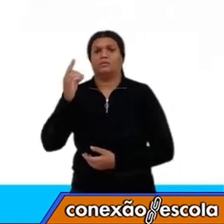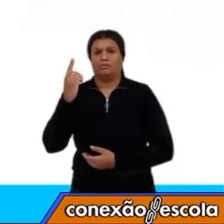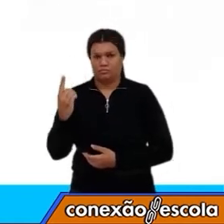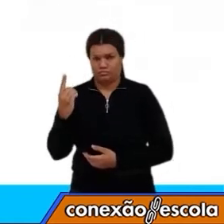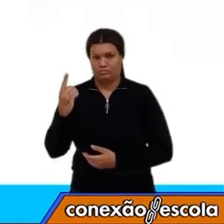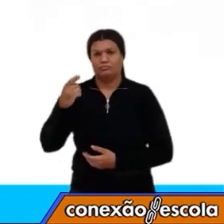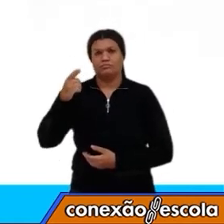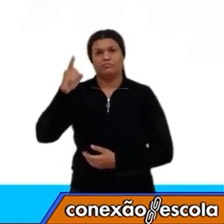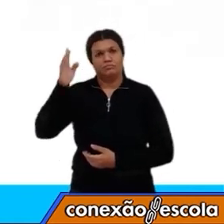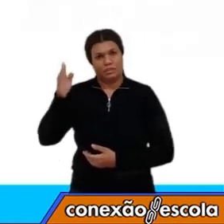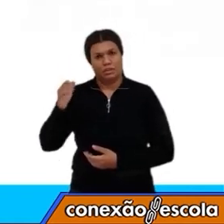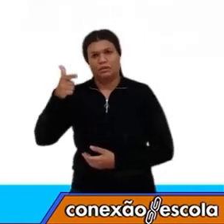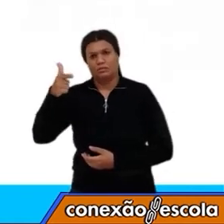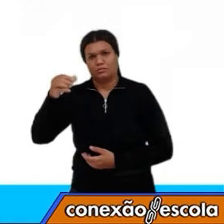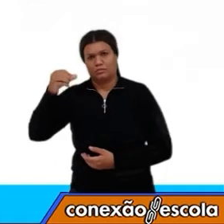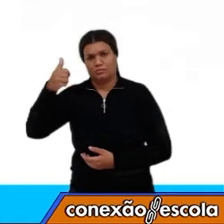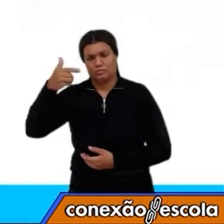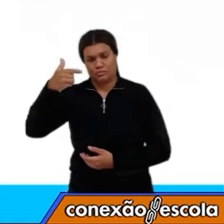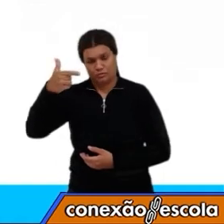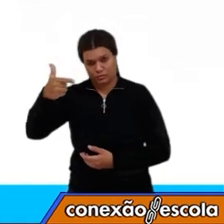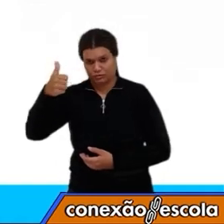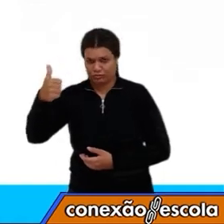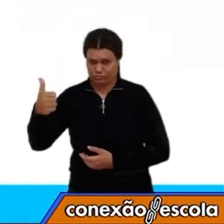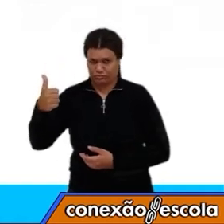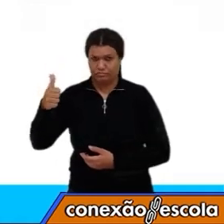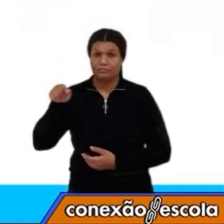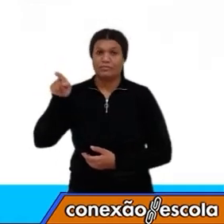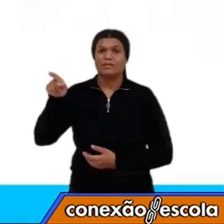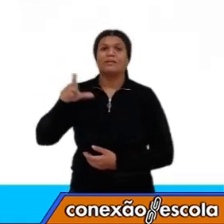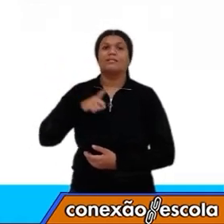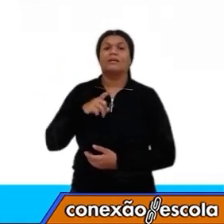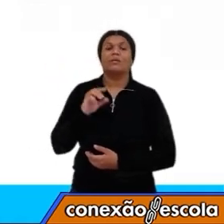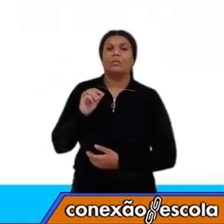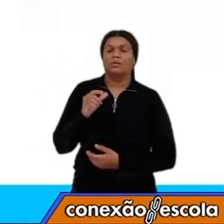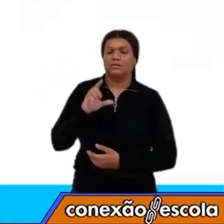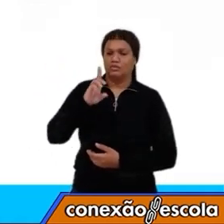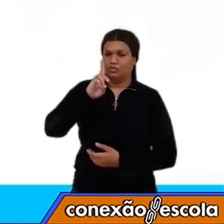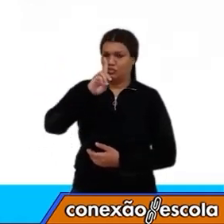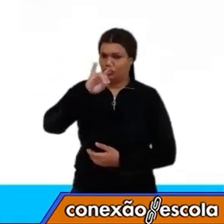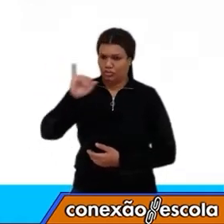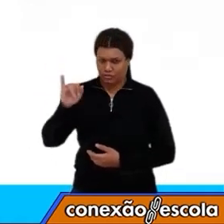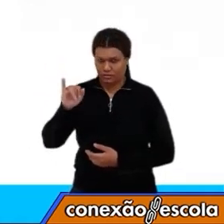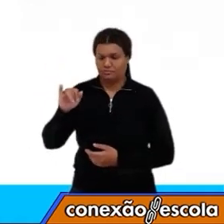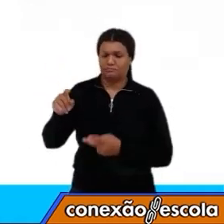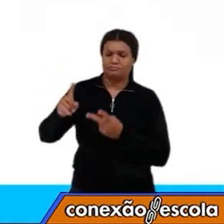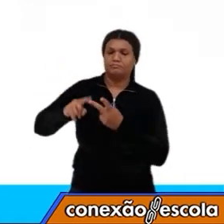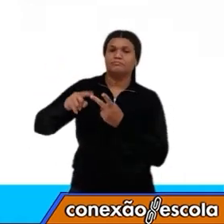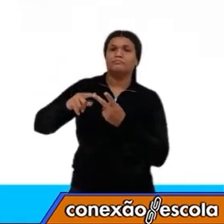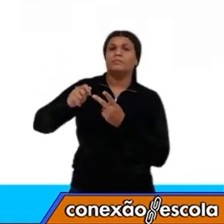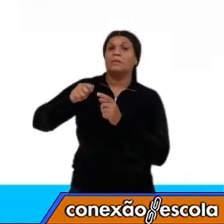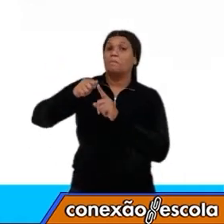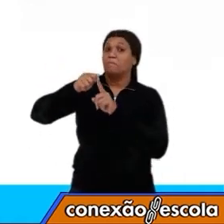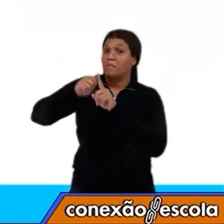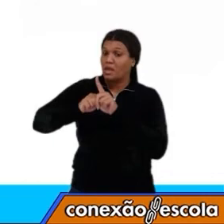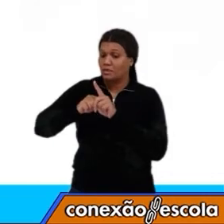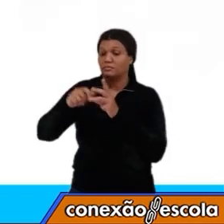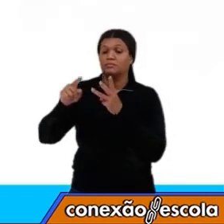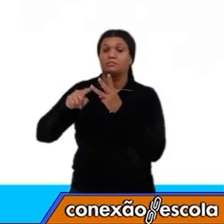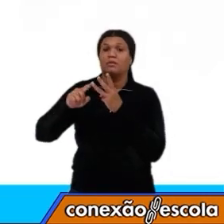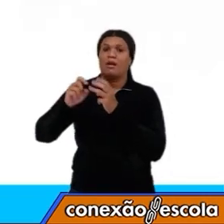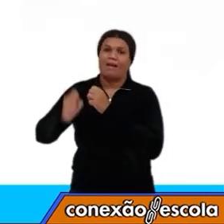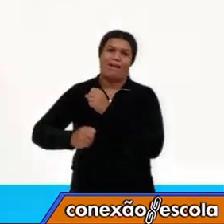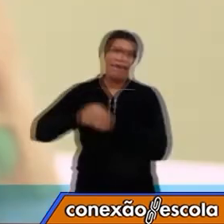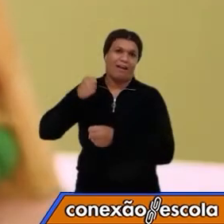Nessa data, nós temos a marca de um dia, de meses e de um ano. Para que você